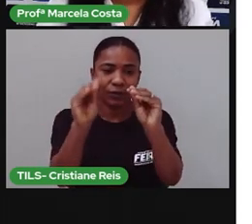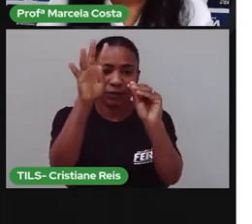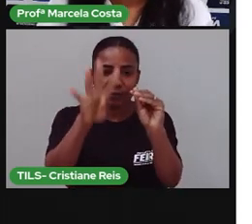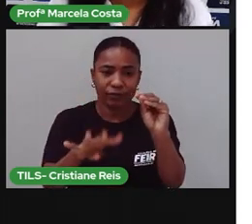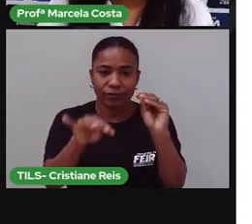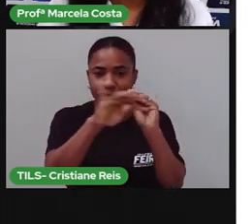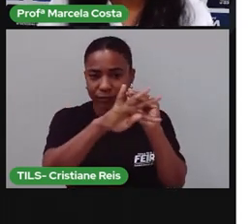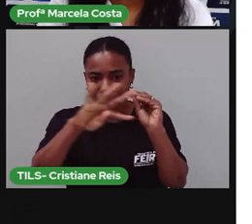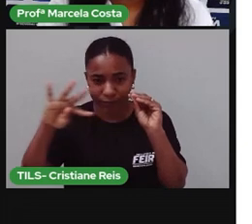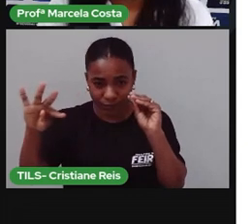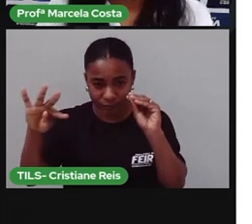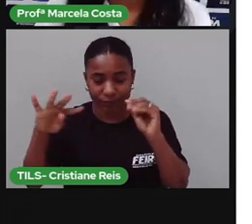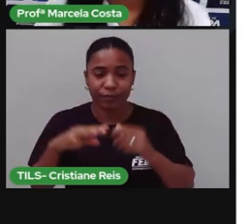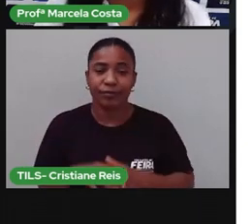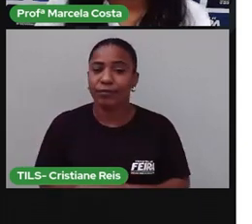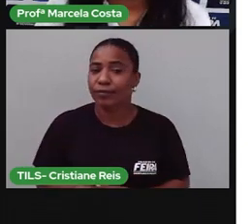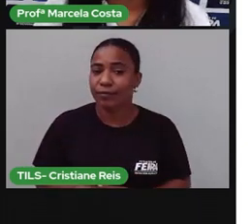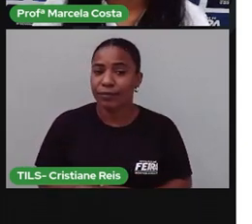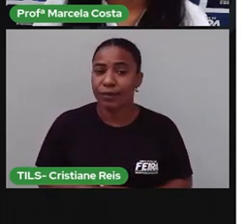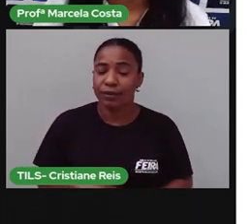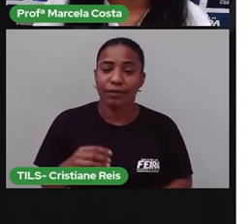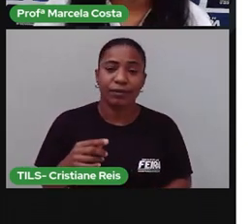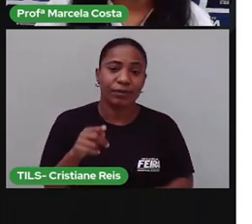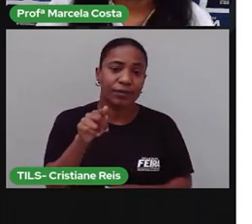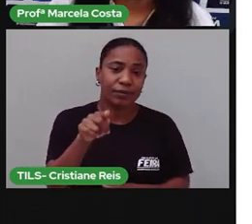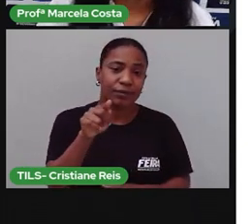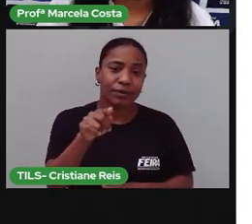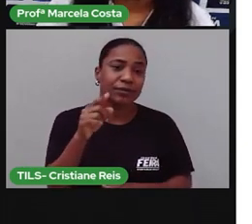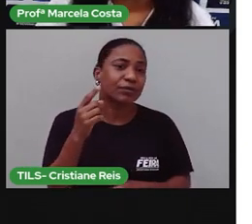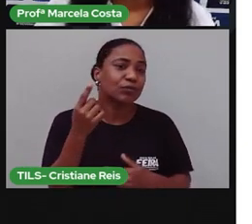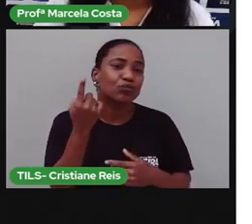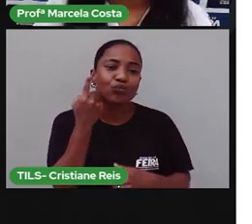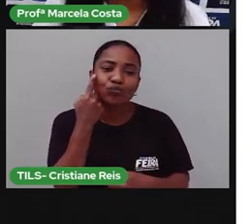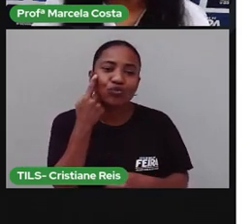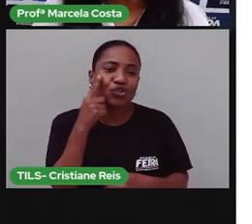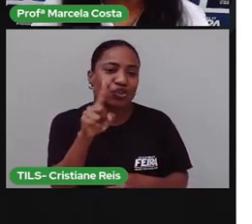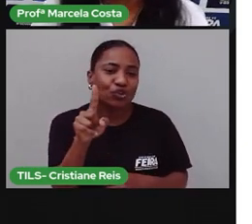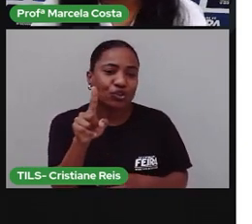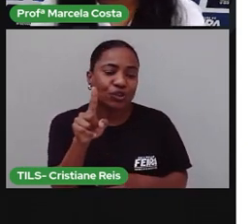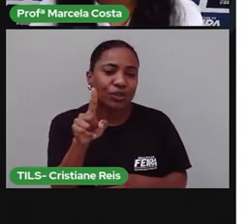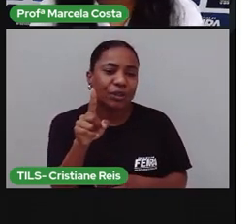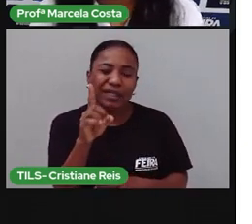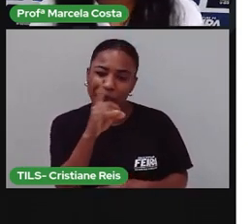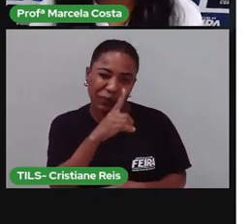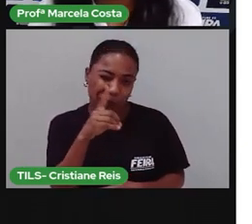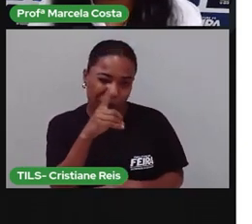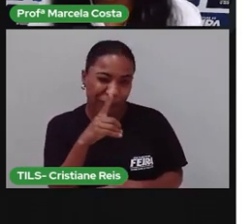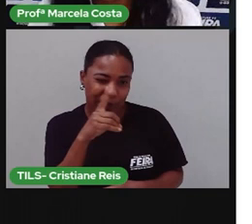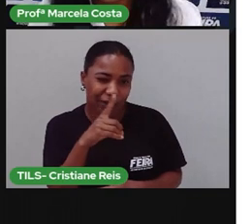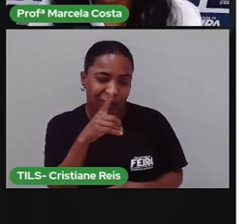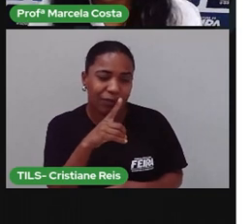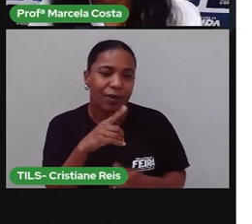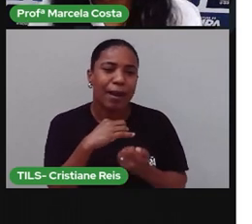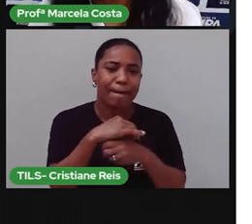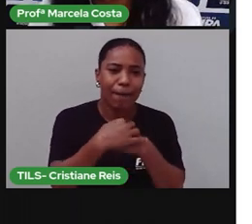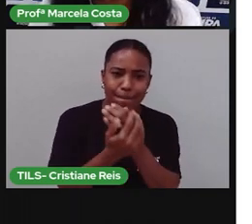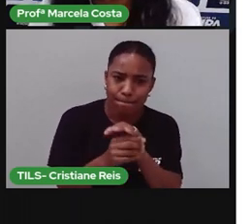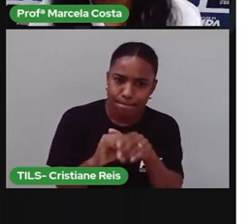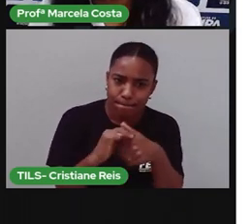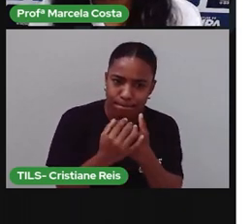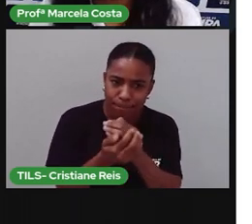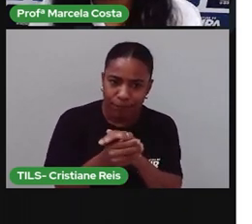quantas vezes você fez aquilo ali naquele dia. No domingo, você lavou as mãos quantas vezes?